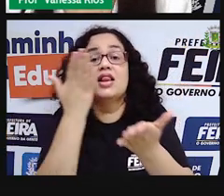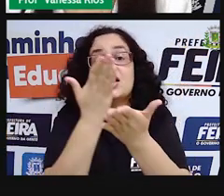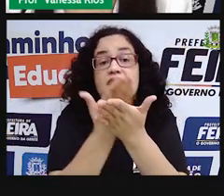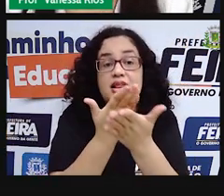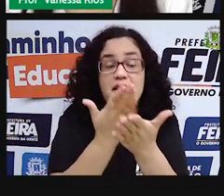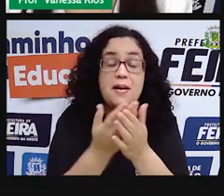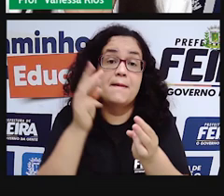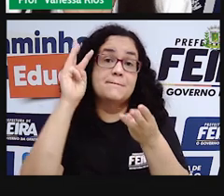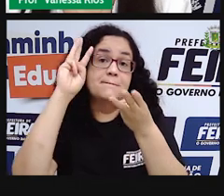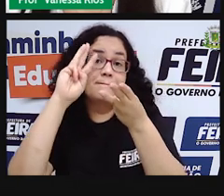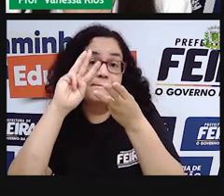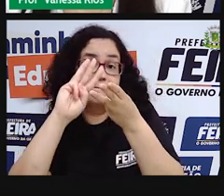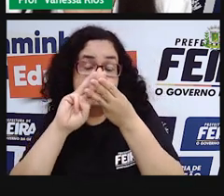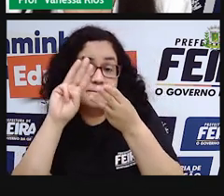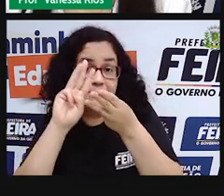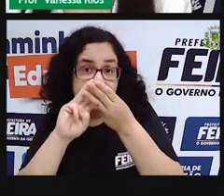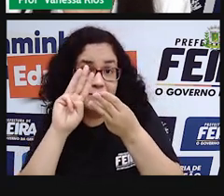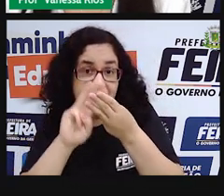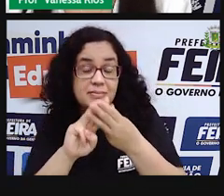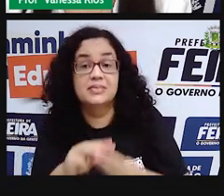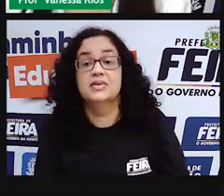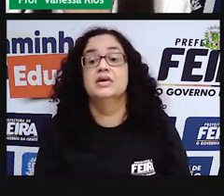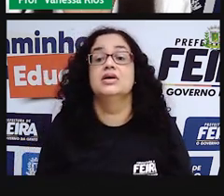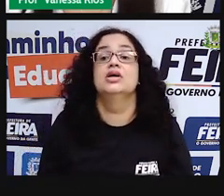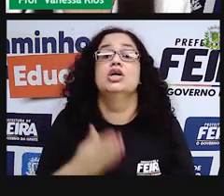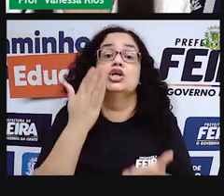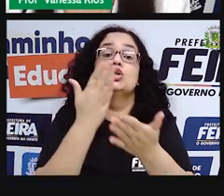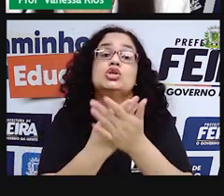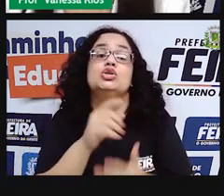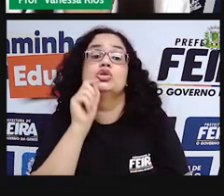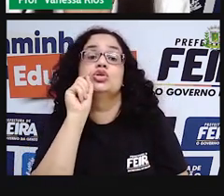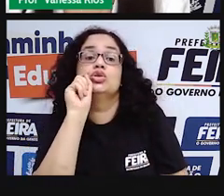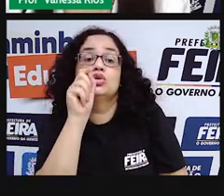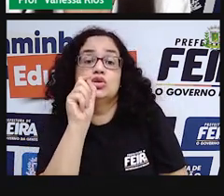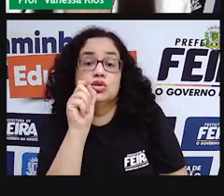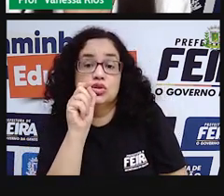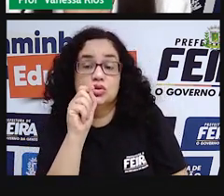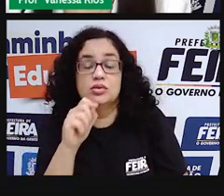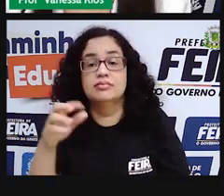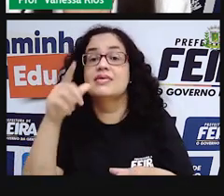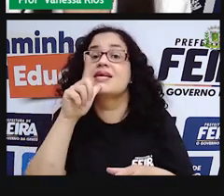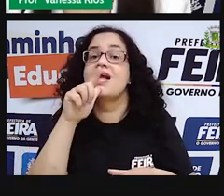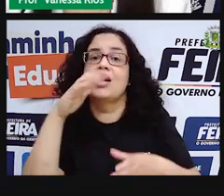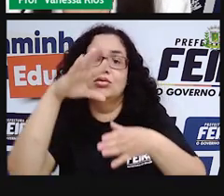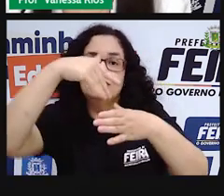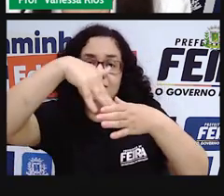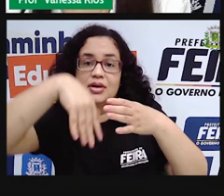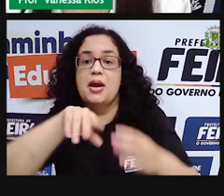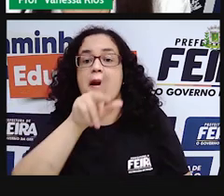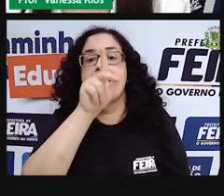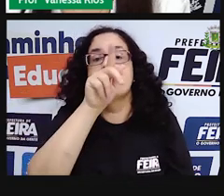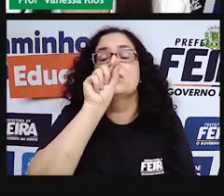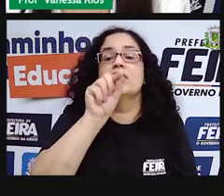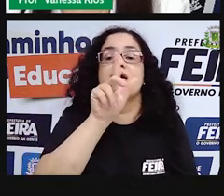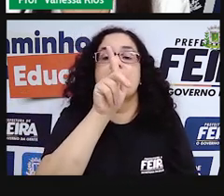Matemática e Ciências Naturais, nós vamos estudar sobre o que é